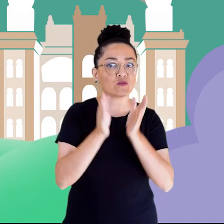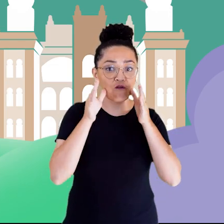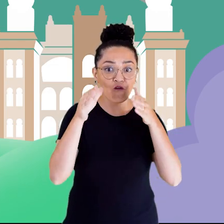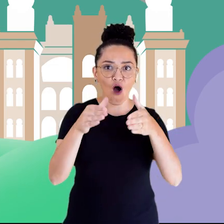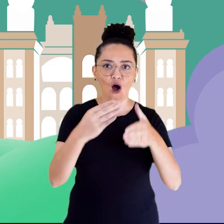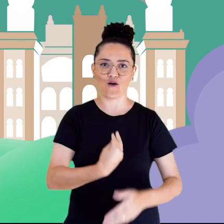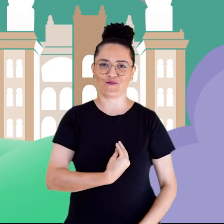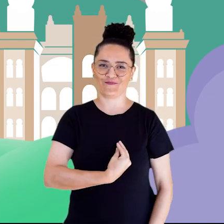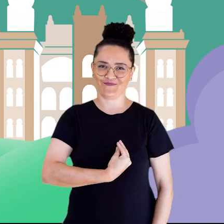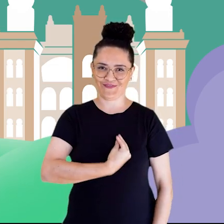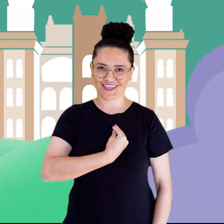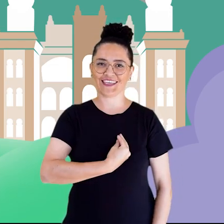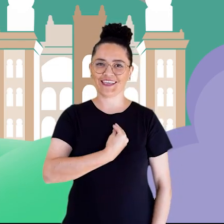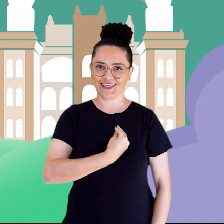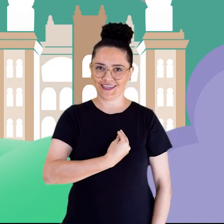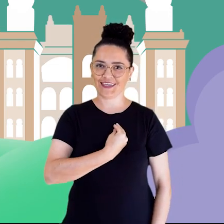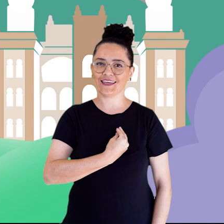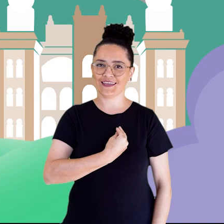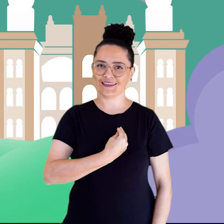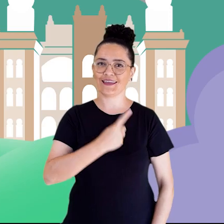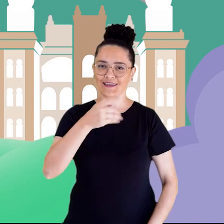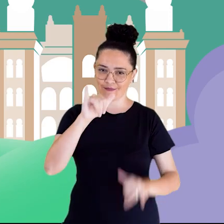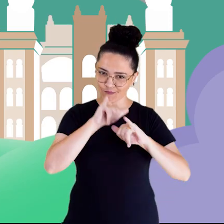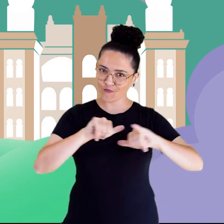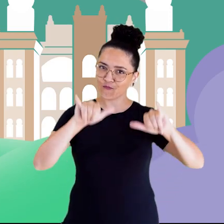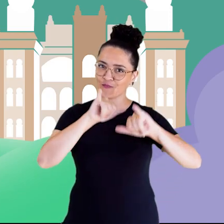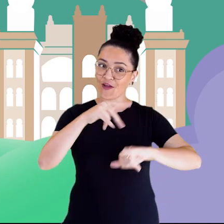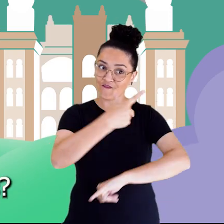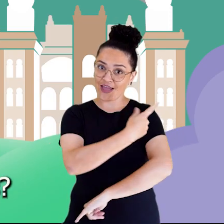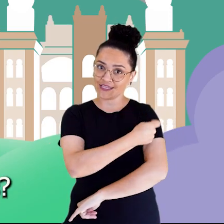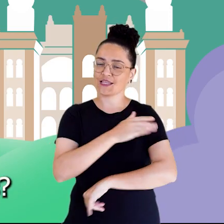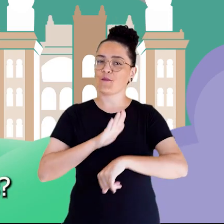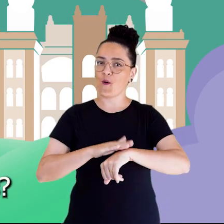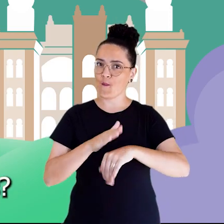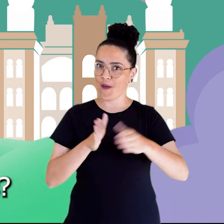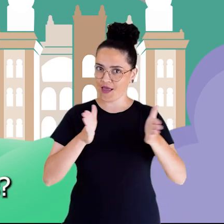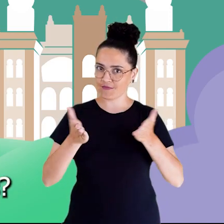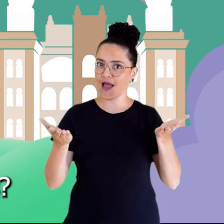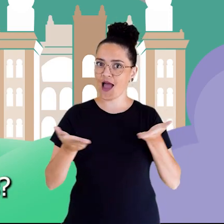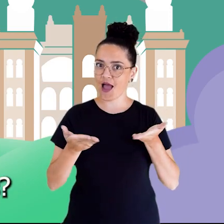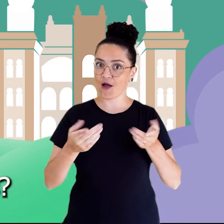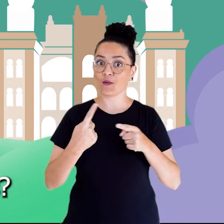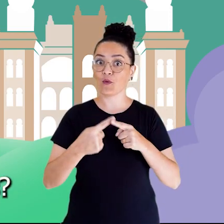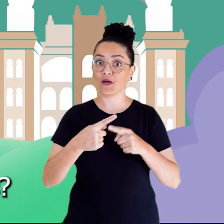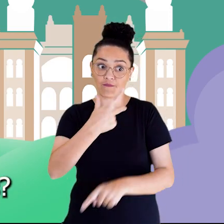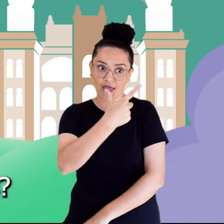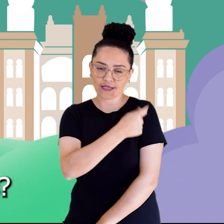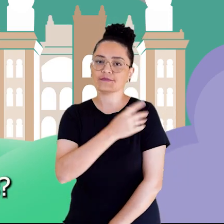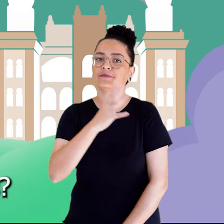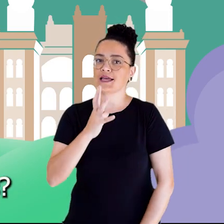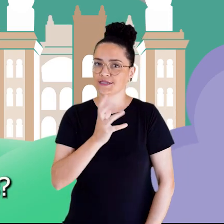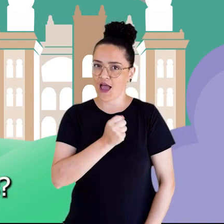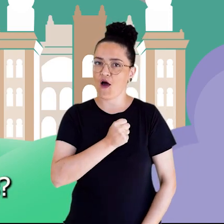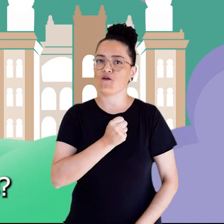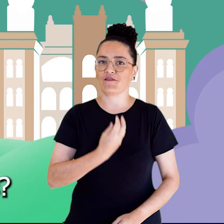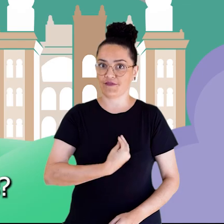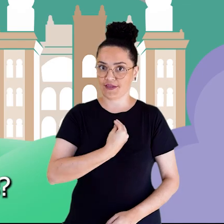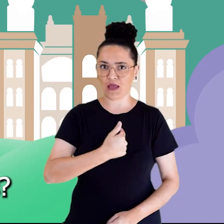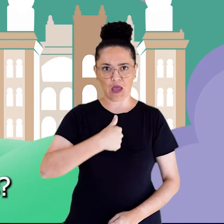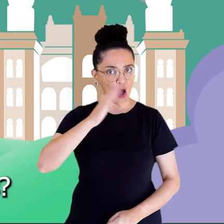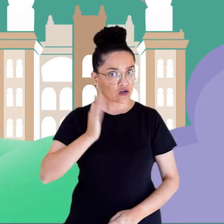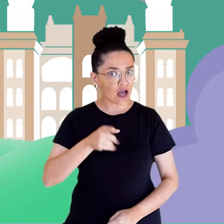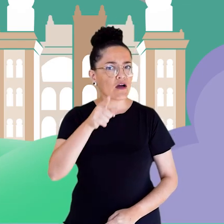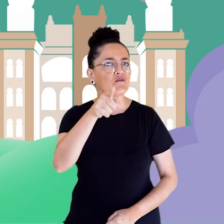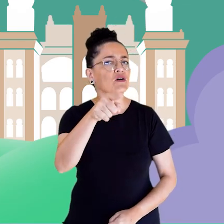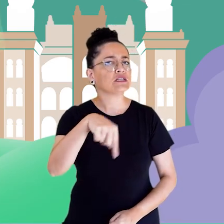Por meio das campanhas de vacinação nesse momento Vacinas salvam vidas E eu já me vacinei E